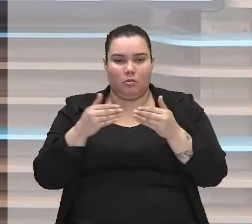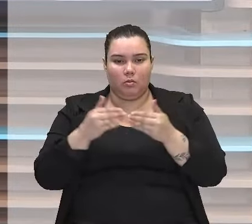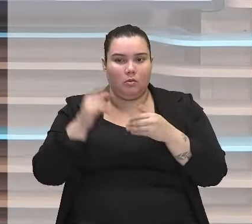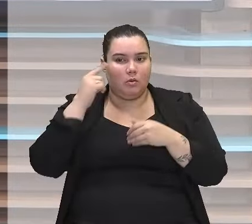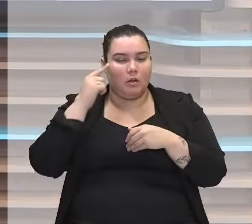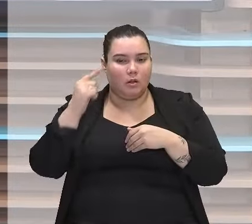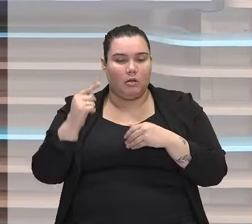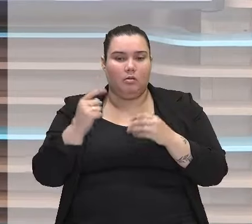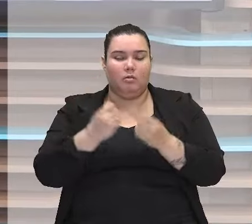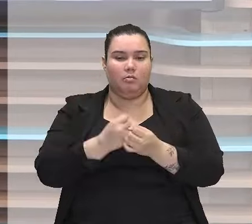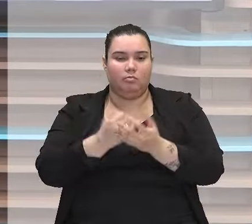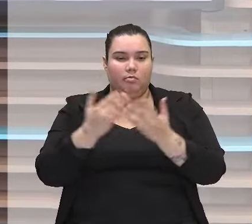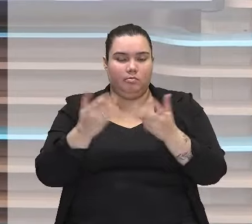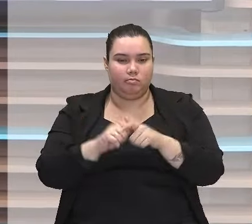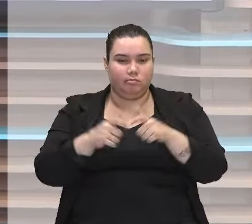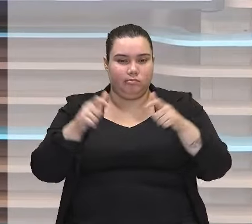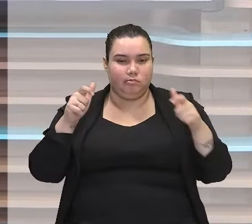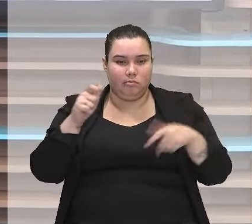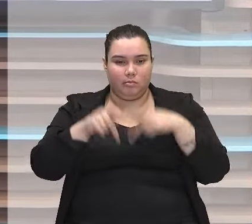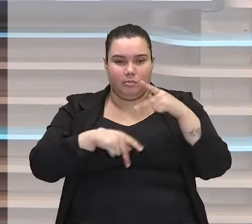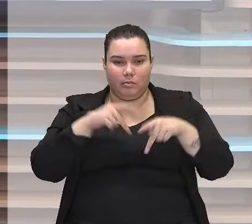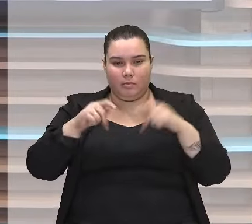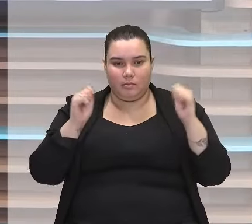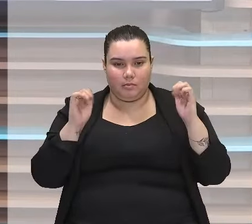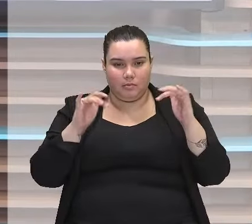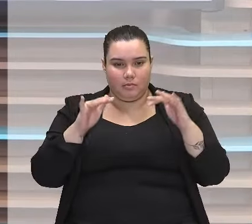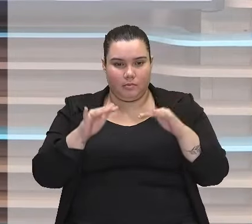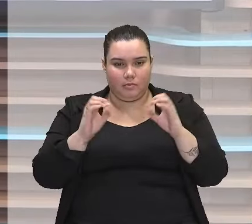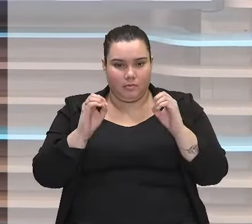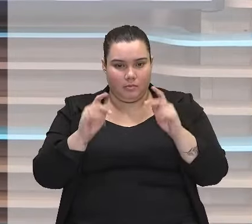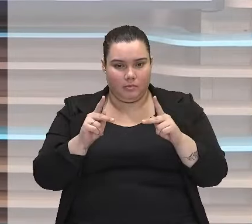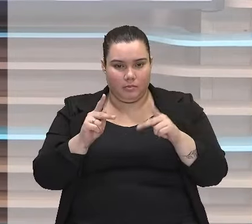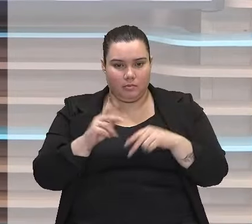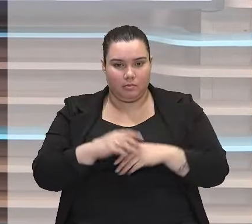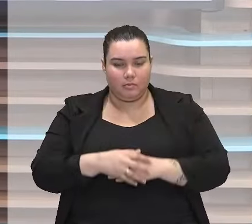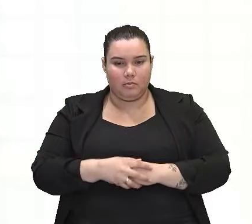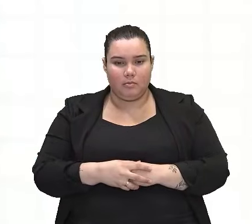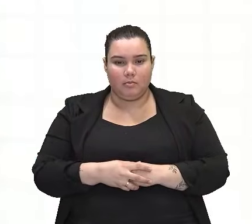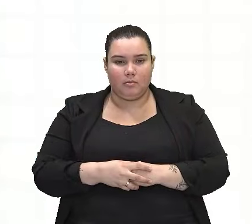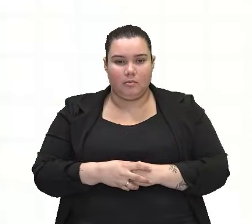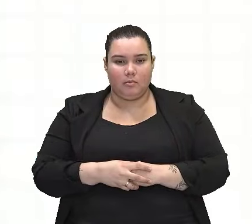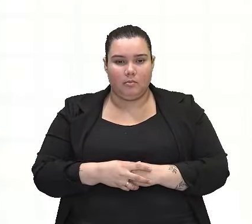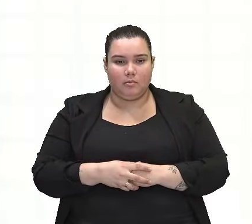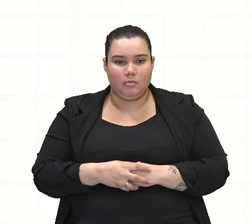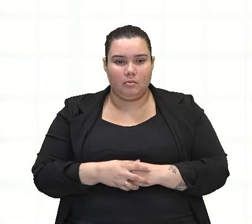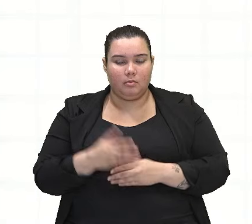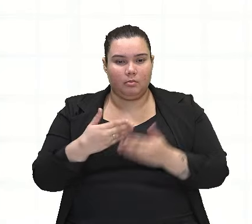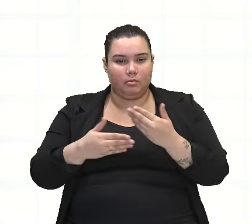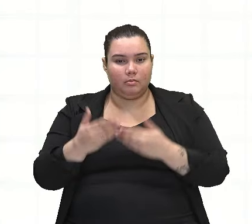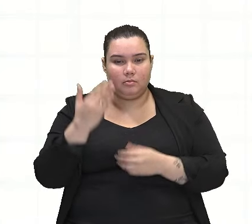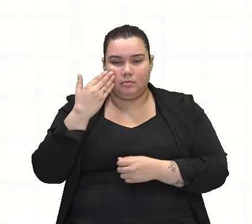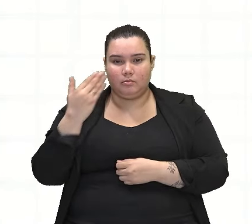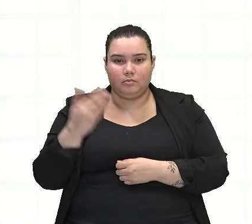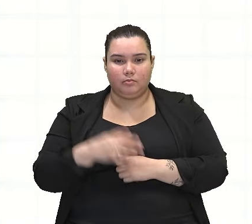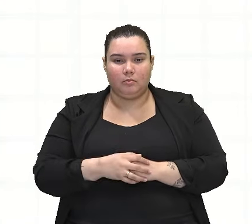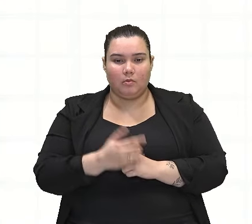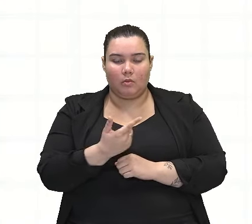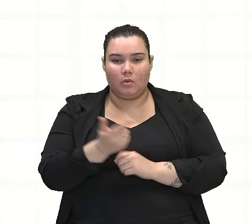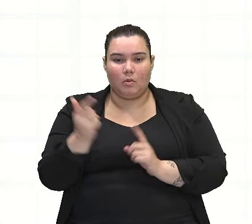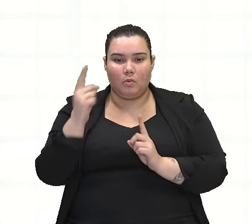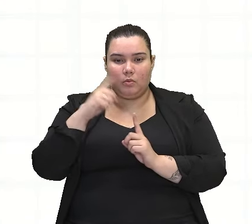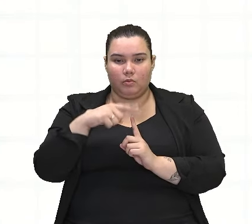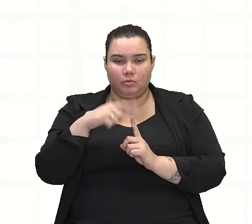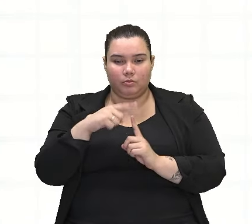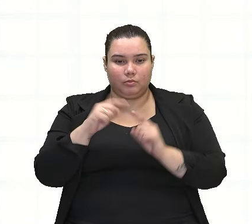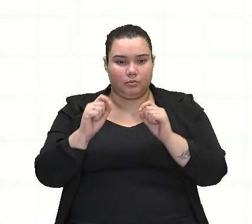ideia de muitas pessoas que está contida na palavra povo. Ok? Vamos seguir? Outro tipo de cilépse